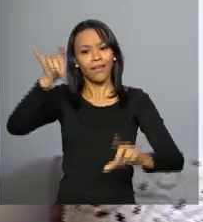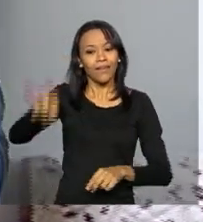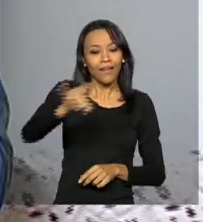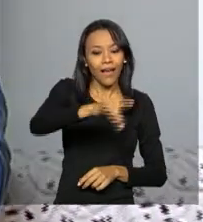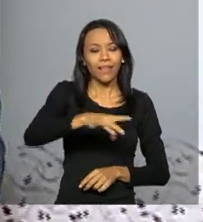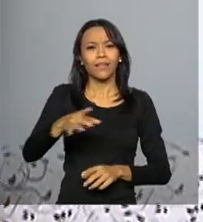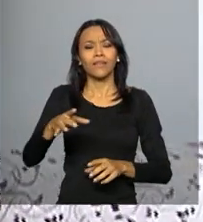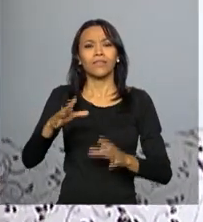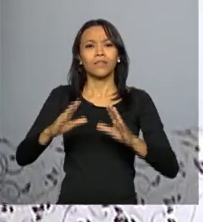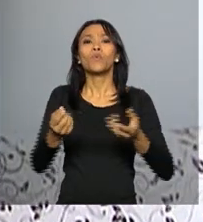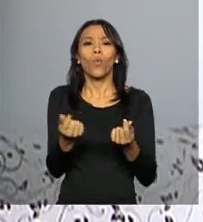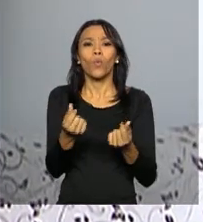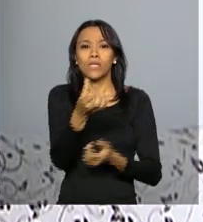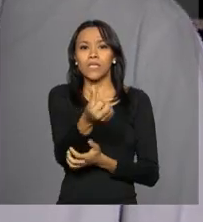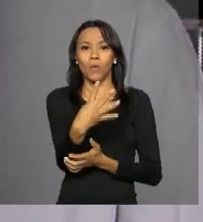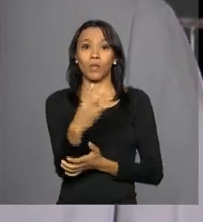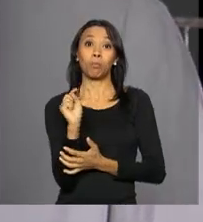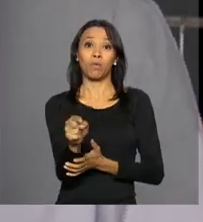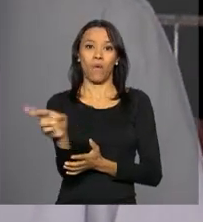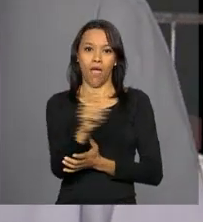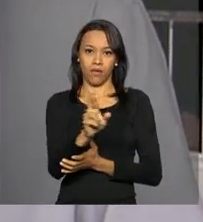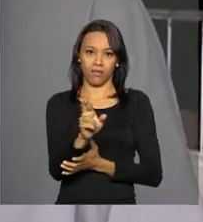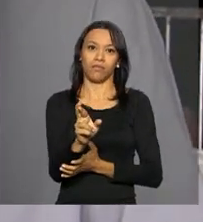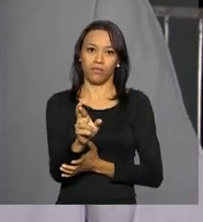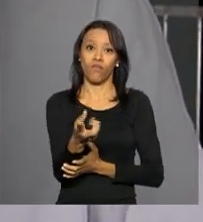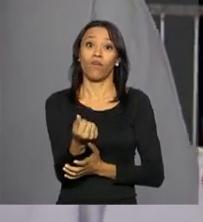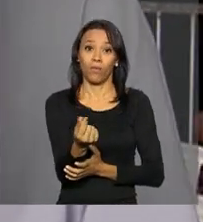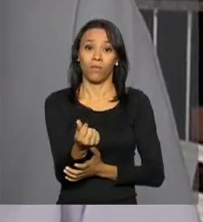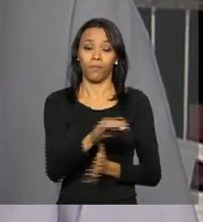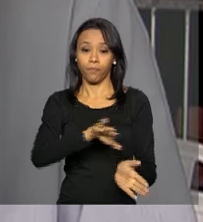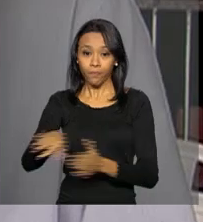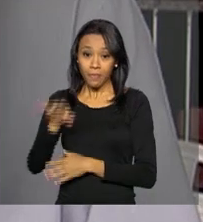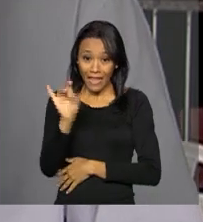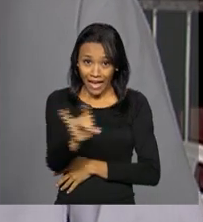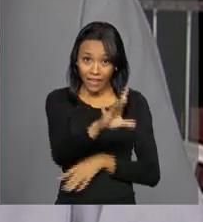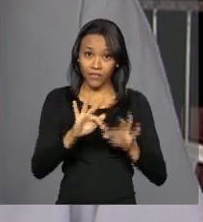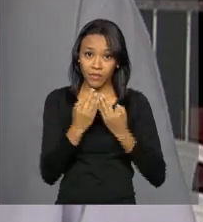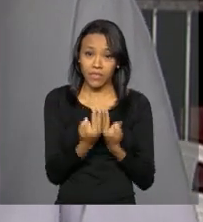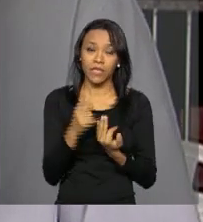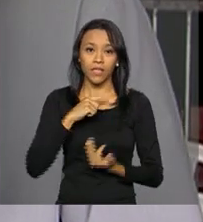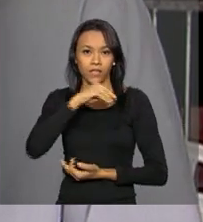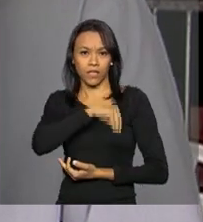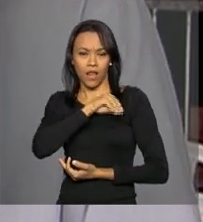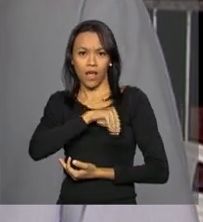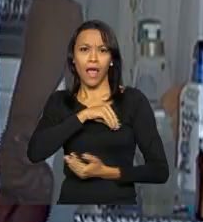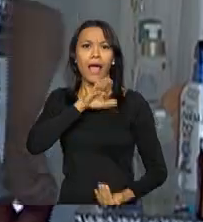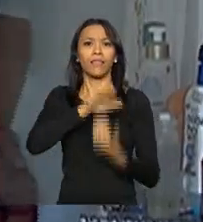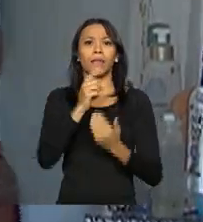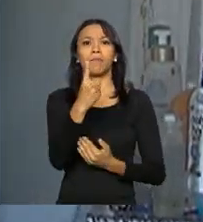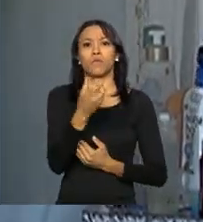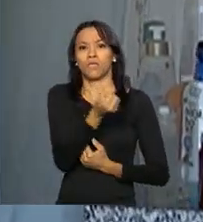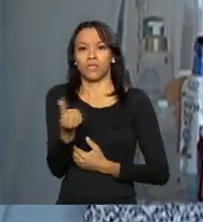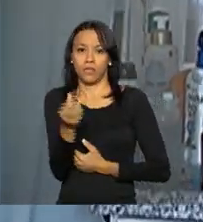avaliado em 64 mil reais. Todas essas famílias aí, elas possuem uma renda familiar de até 1.600 reais.